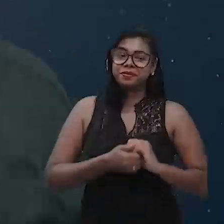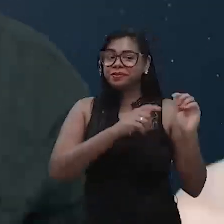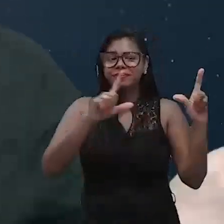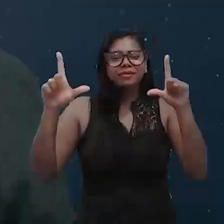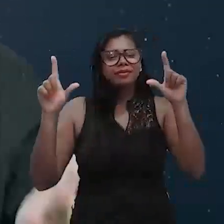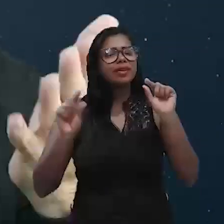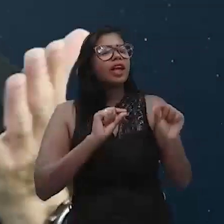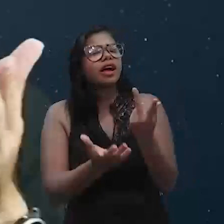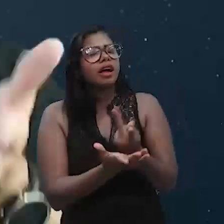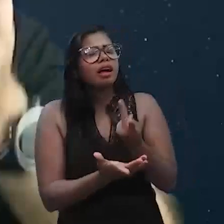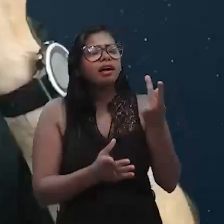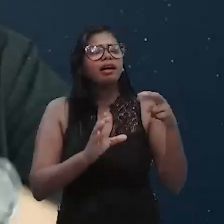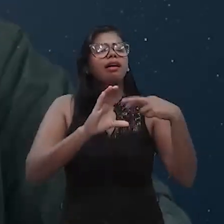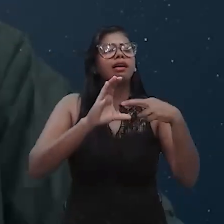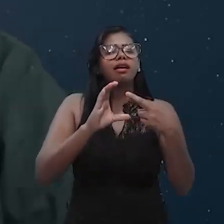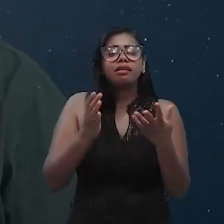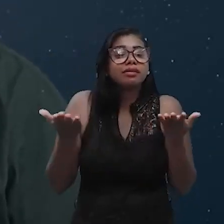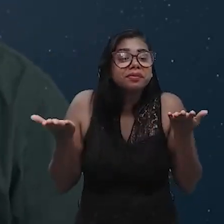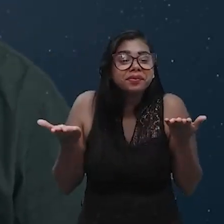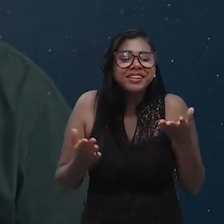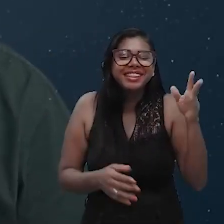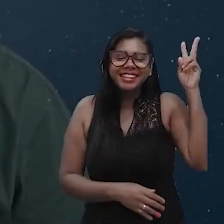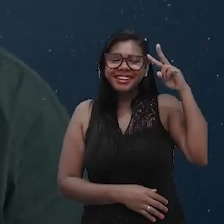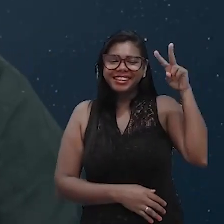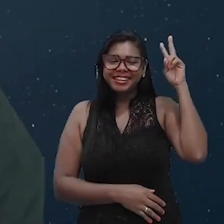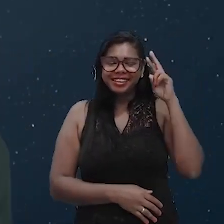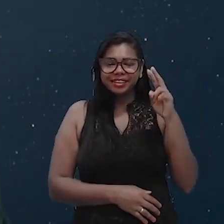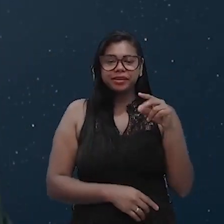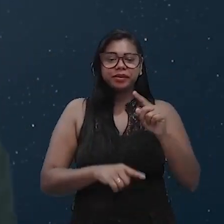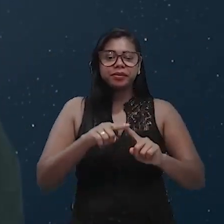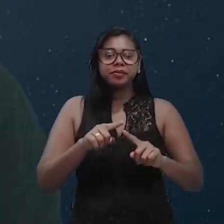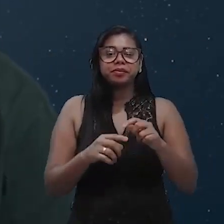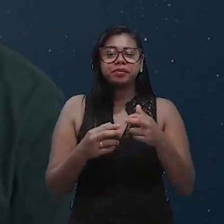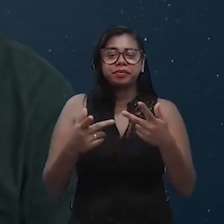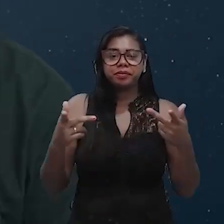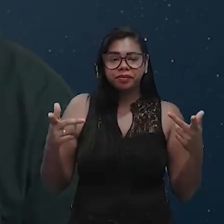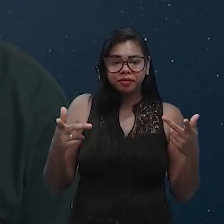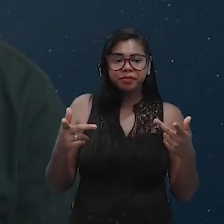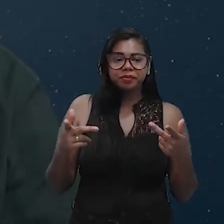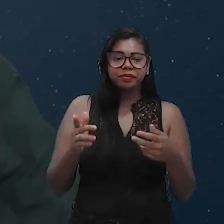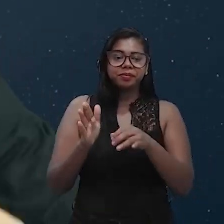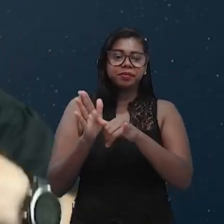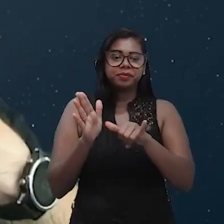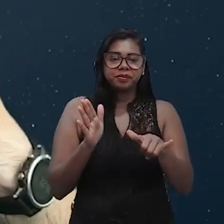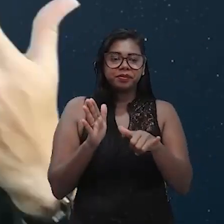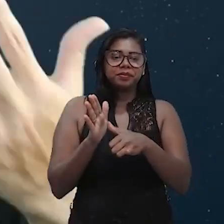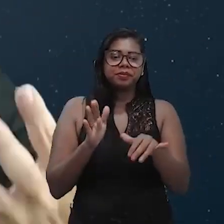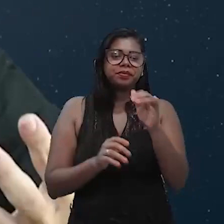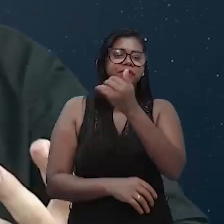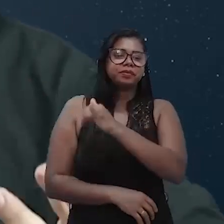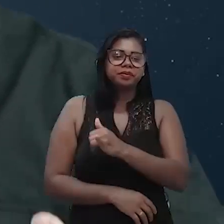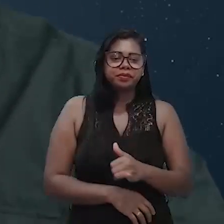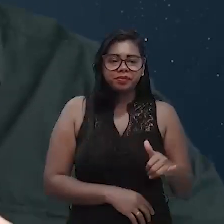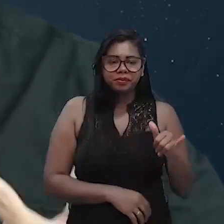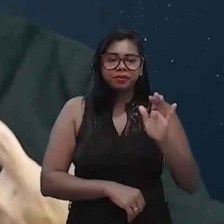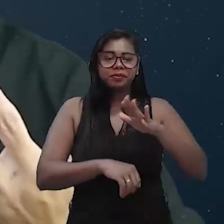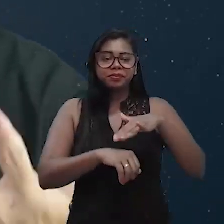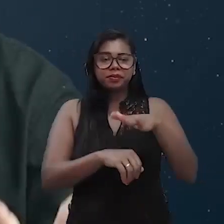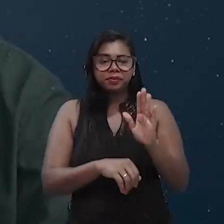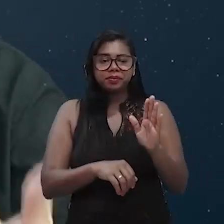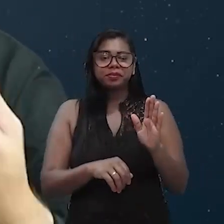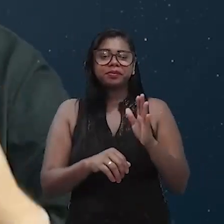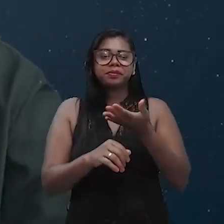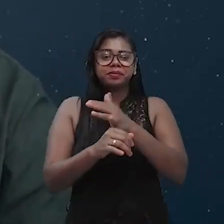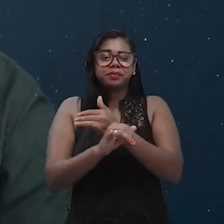participando, Robertão! Lembra que esse material condutor são aqueles cujos elétrons estão mais afastados do